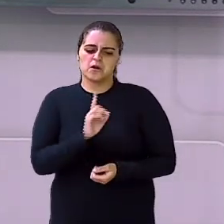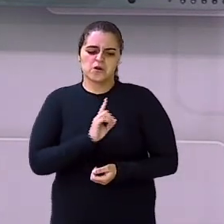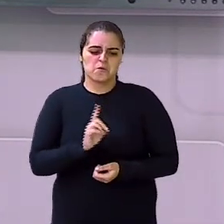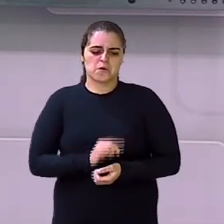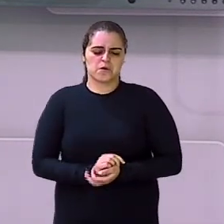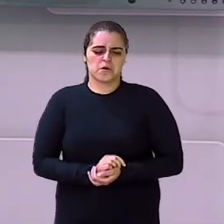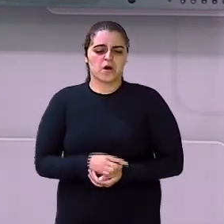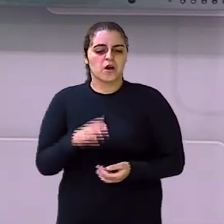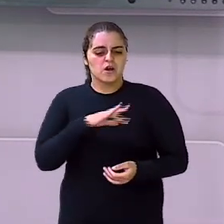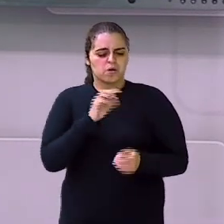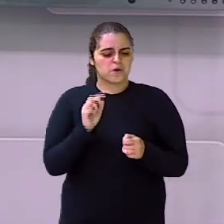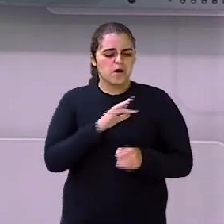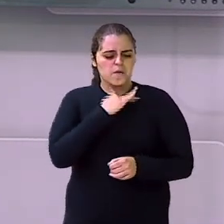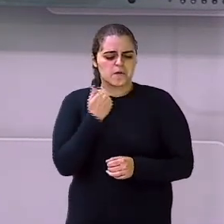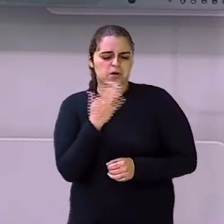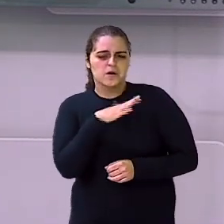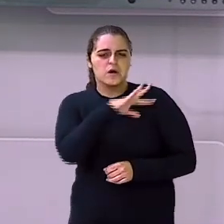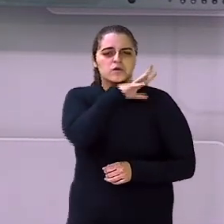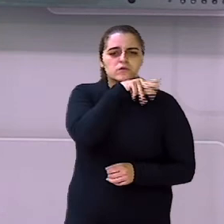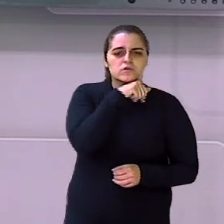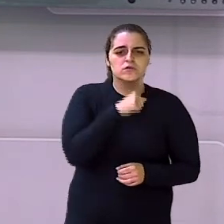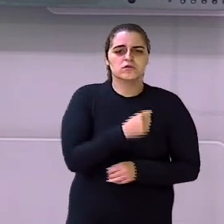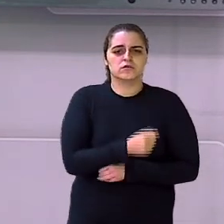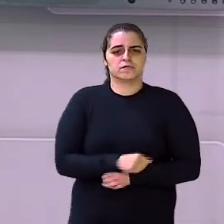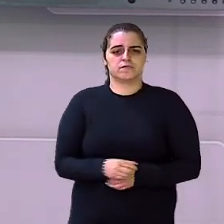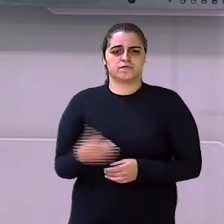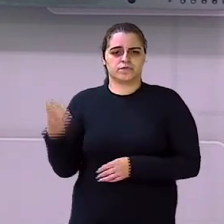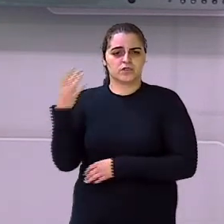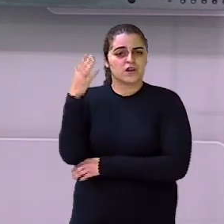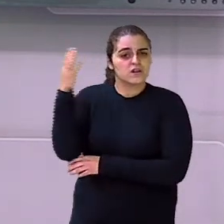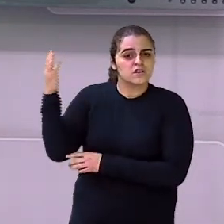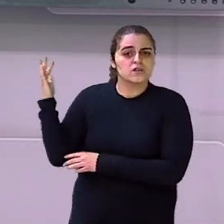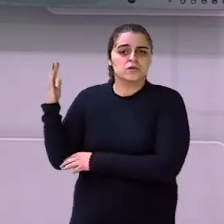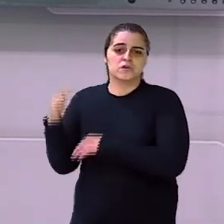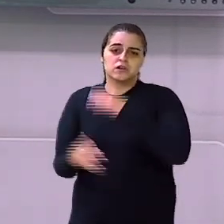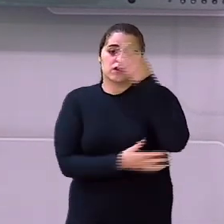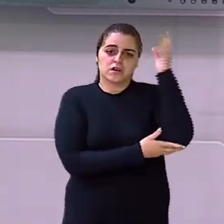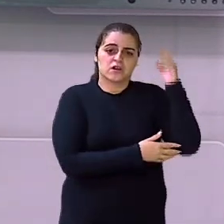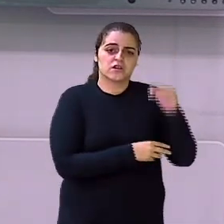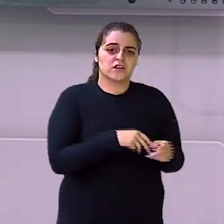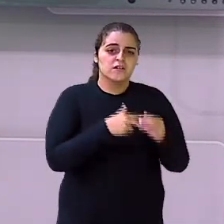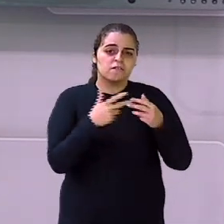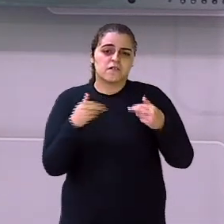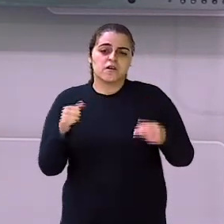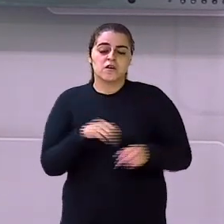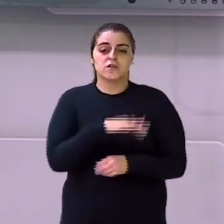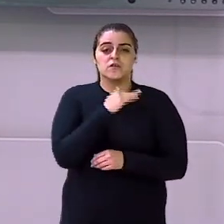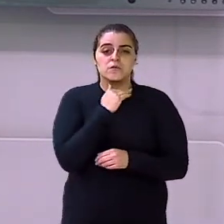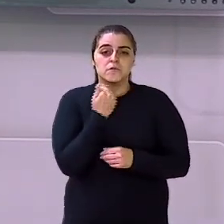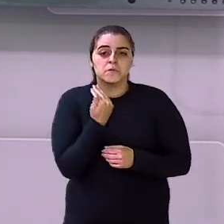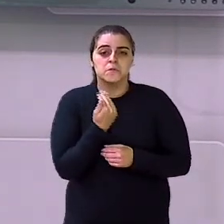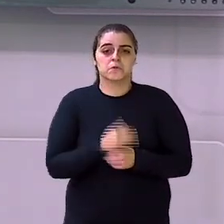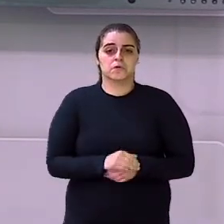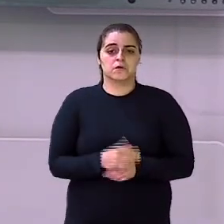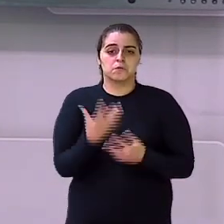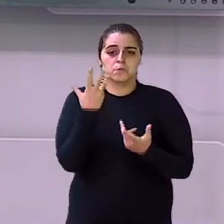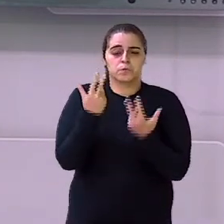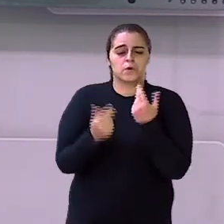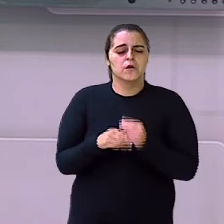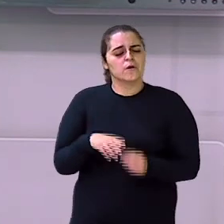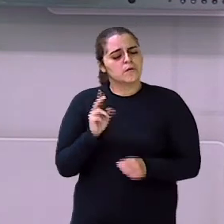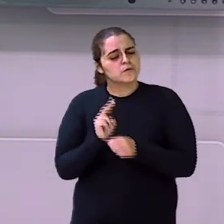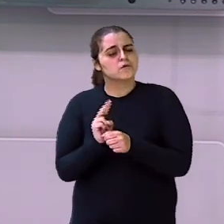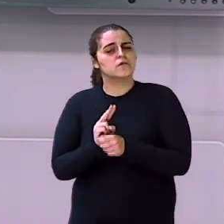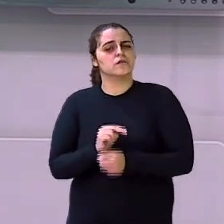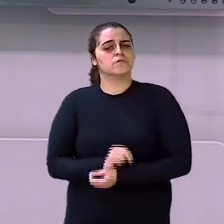matar Os nossos animais A nossa fauna E flora Que tem tantos animais Bonitos lá No pico do Ibituruna Então